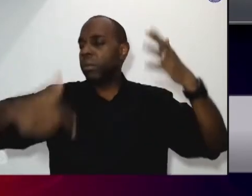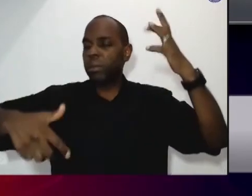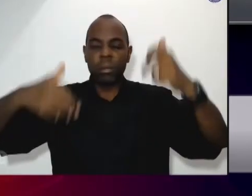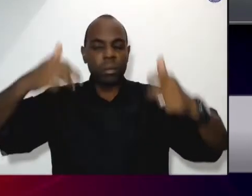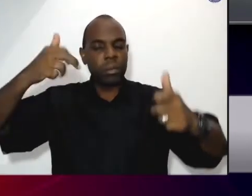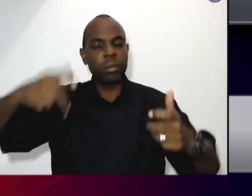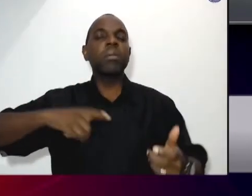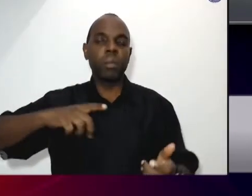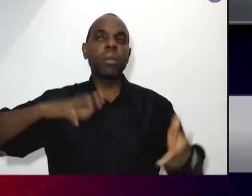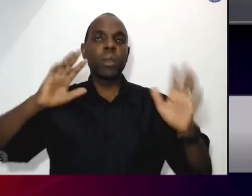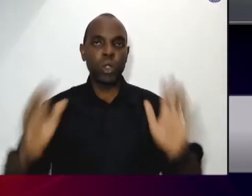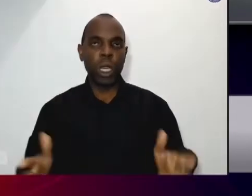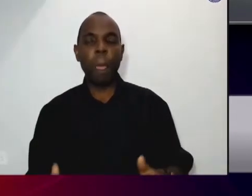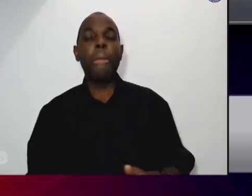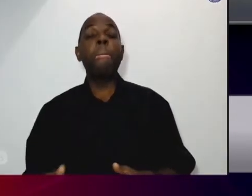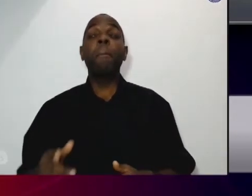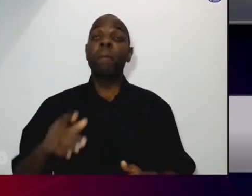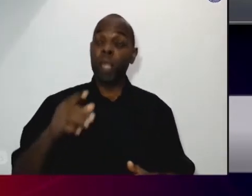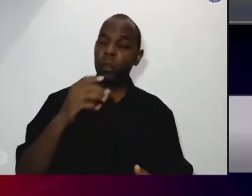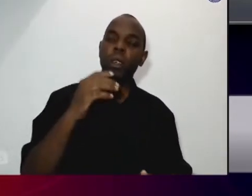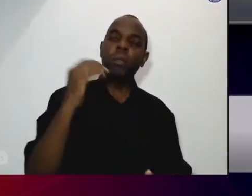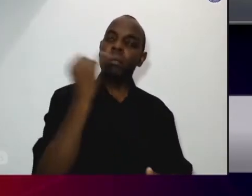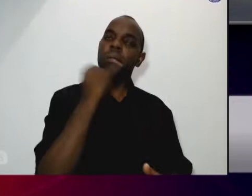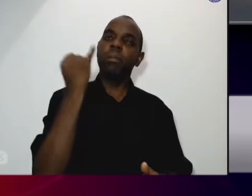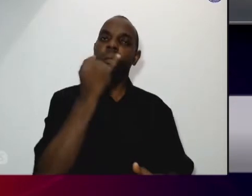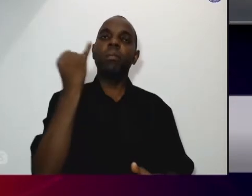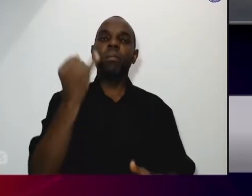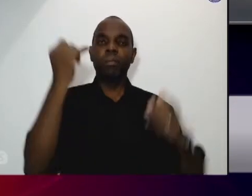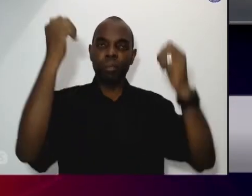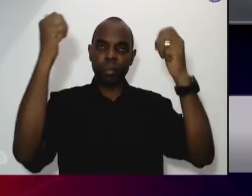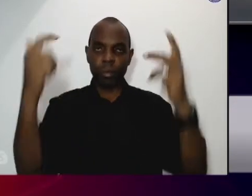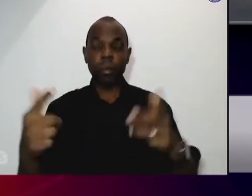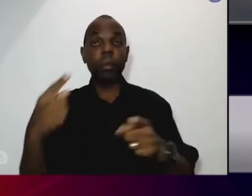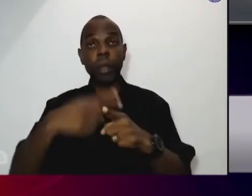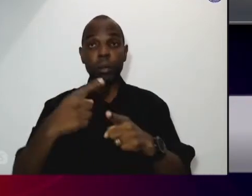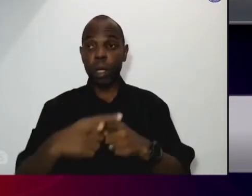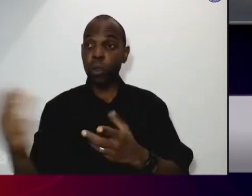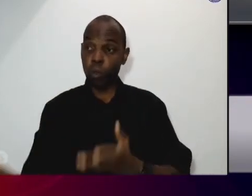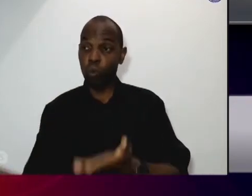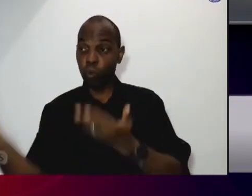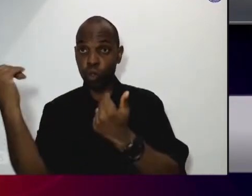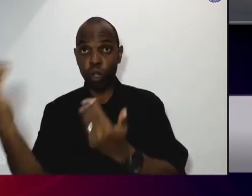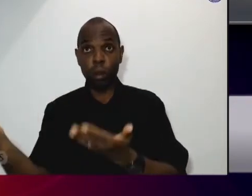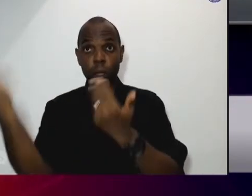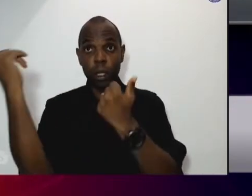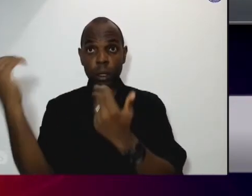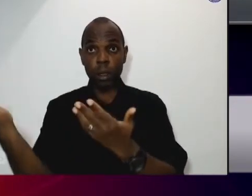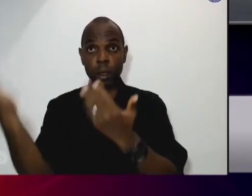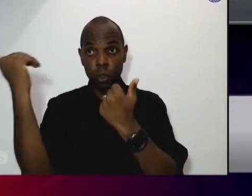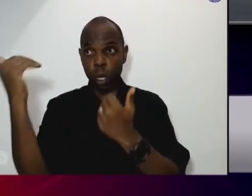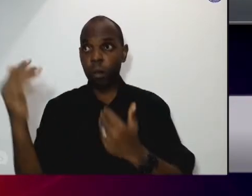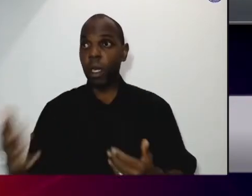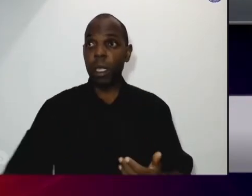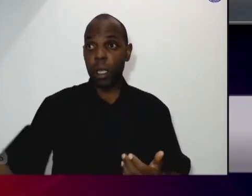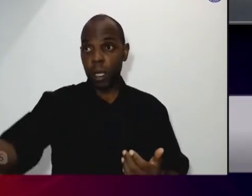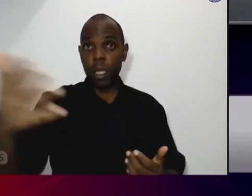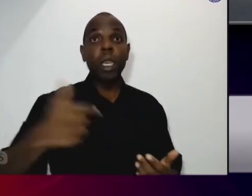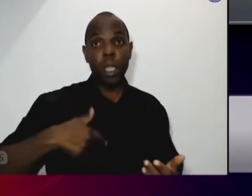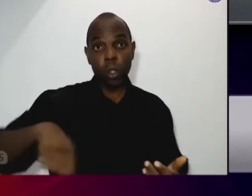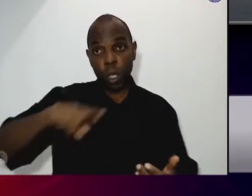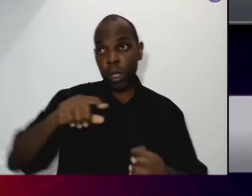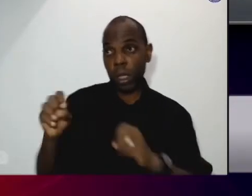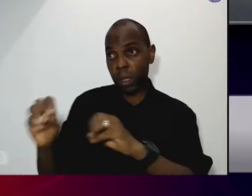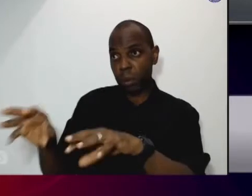foi muito interessante é interessante também porque o envolvimento do jovem levar a cultura para a comunidade